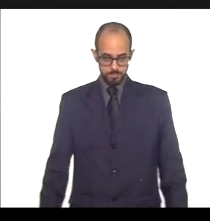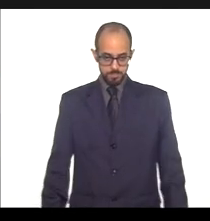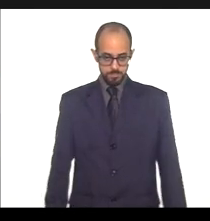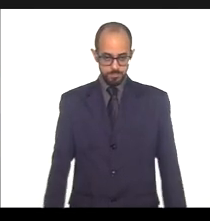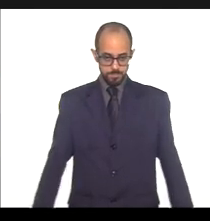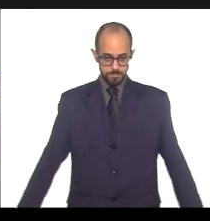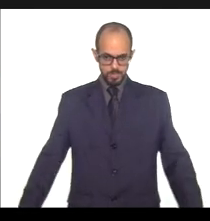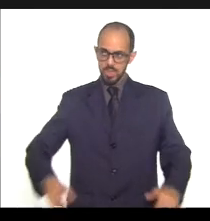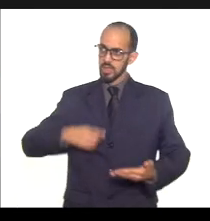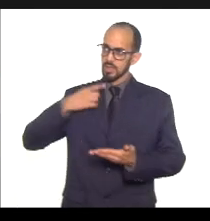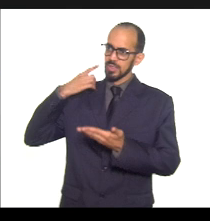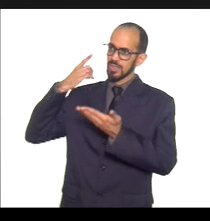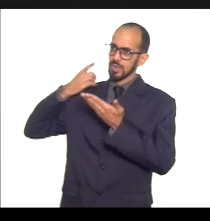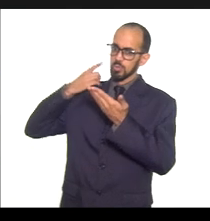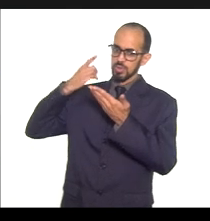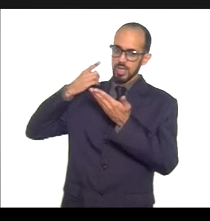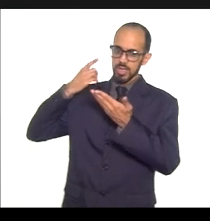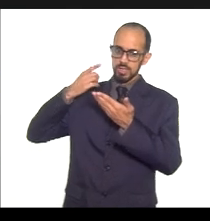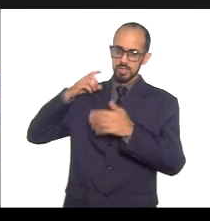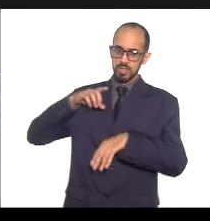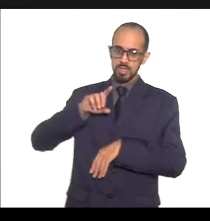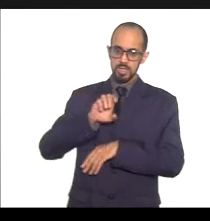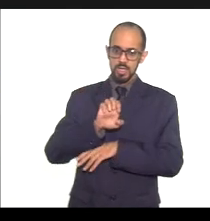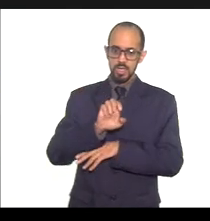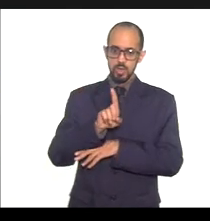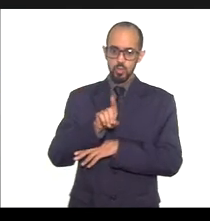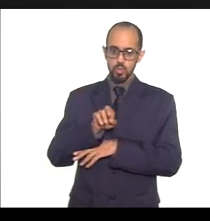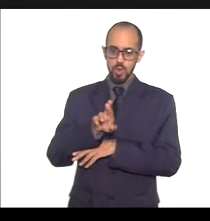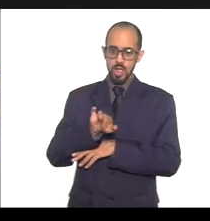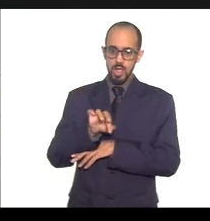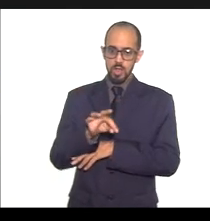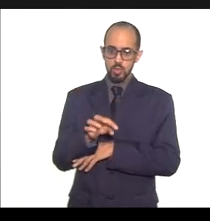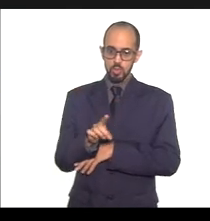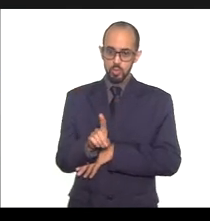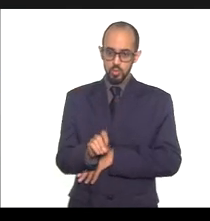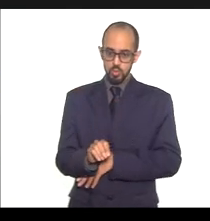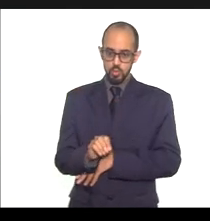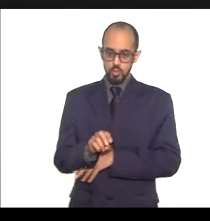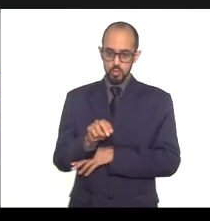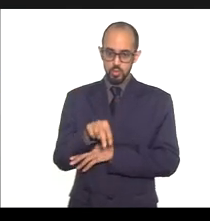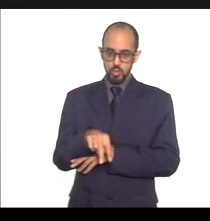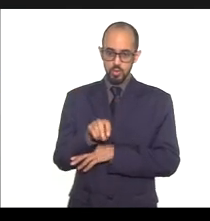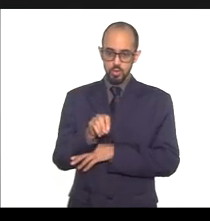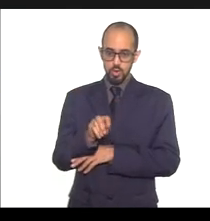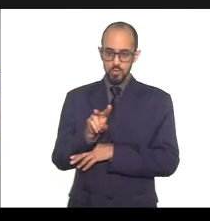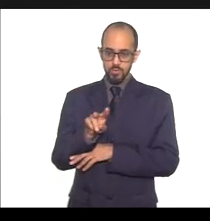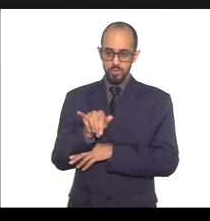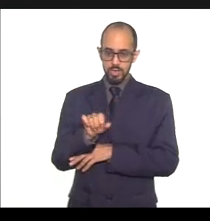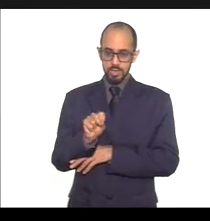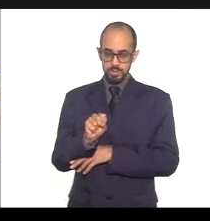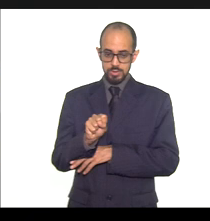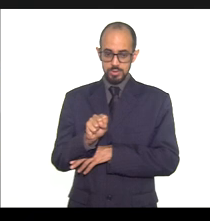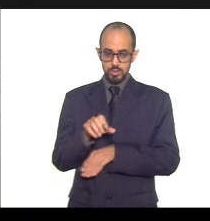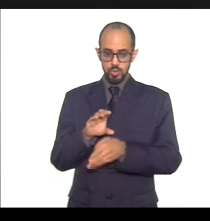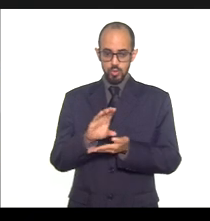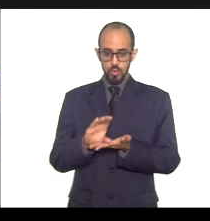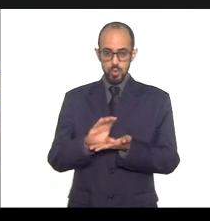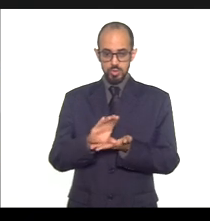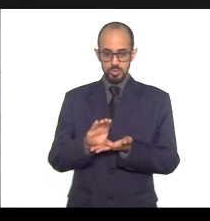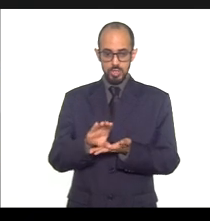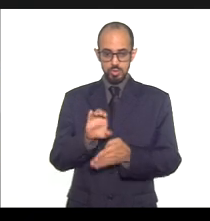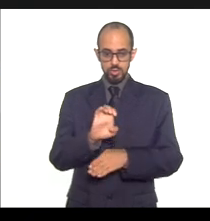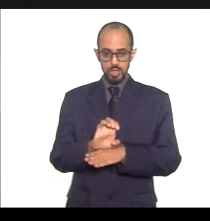Deputada Eduardo Novaz, boa tarde. Entrei agora, Conselho Estadual de Saúde, representando os